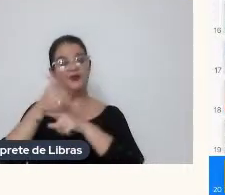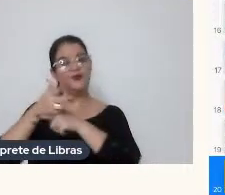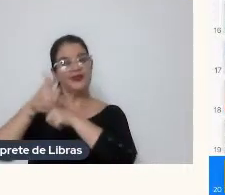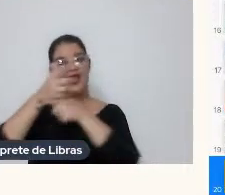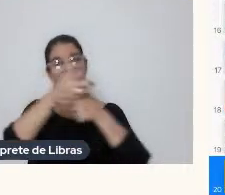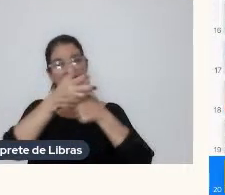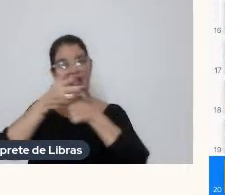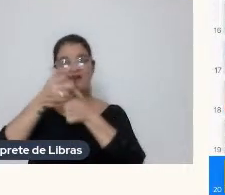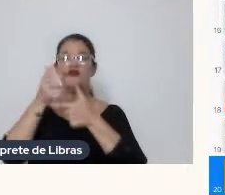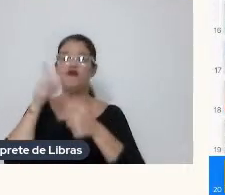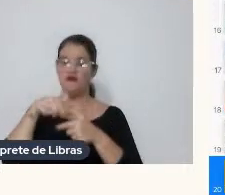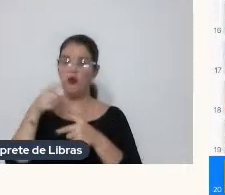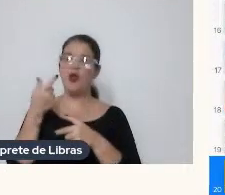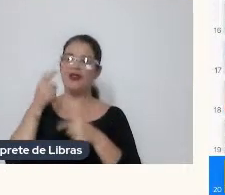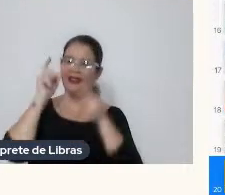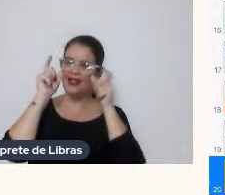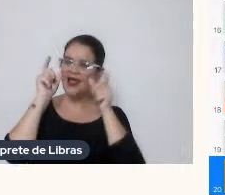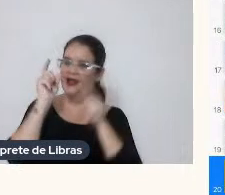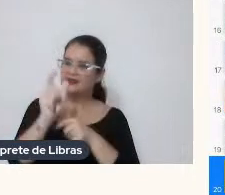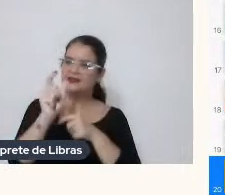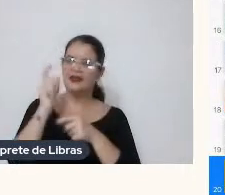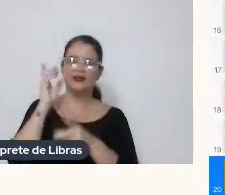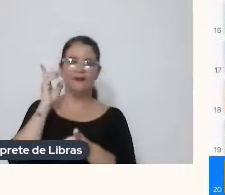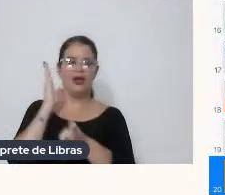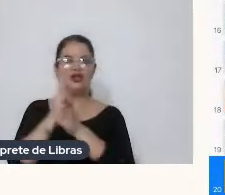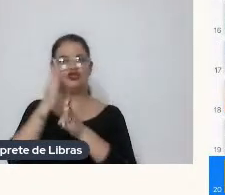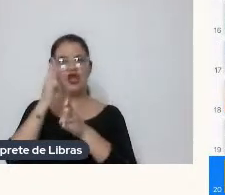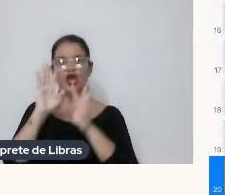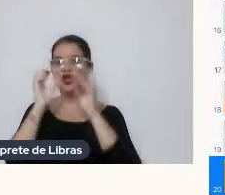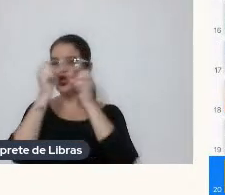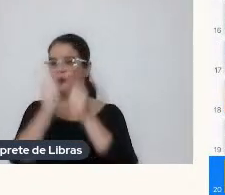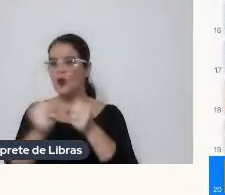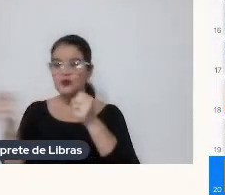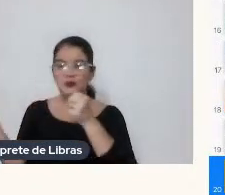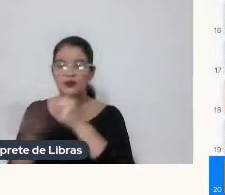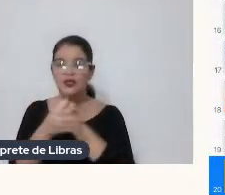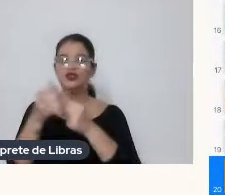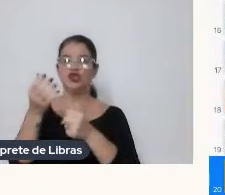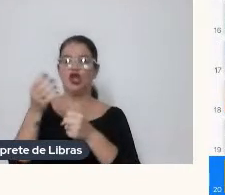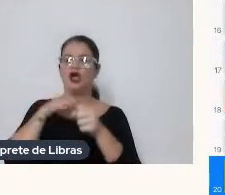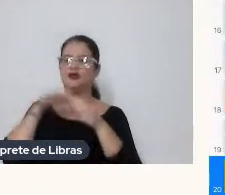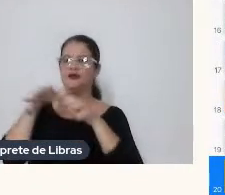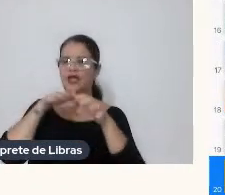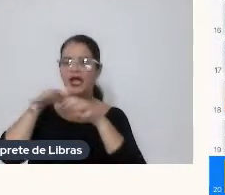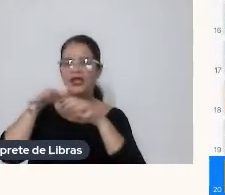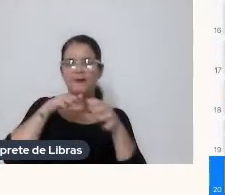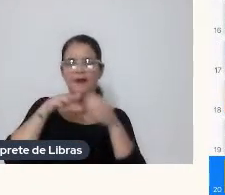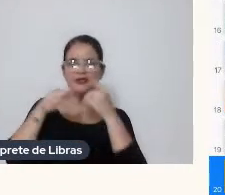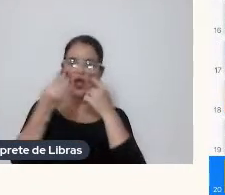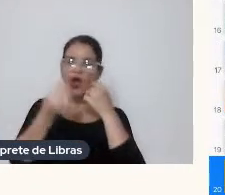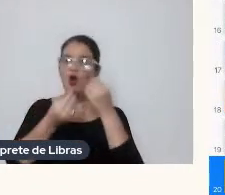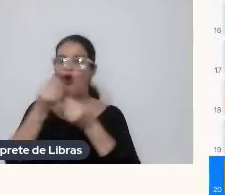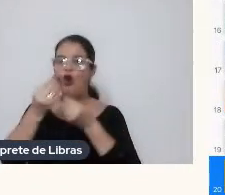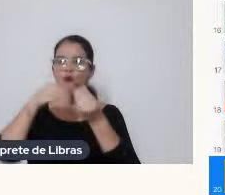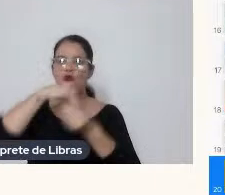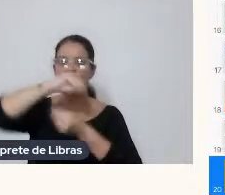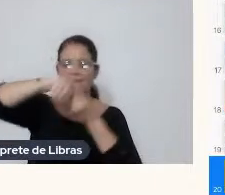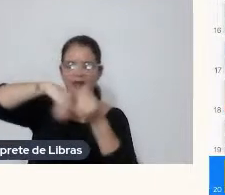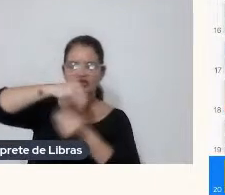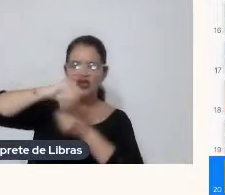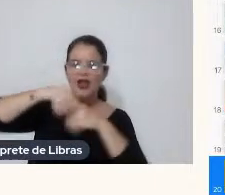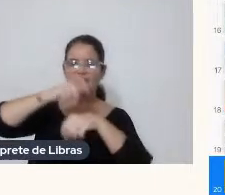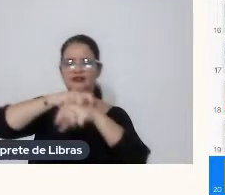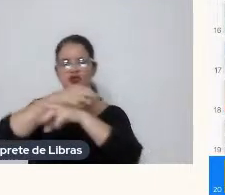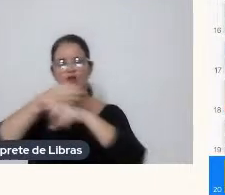Bem interessante Pra achar Novas possibilidades De animação Sei lá Como mesclar Essas situações Do stop